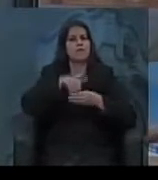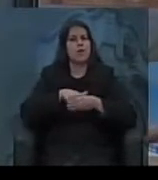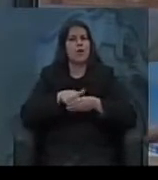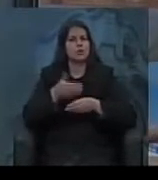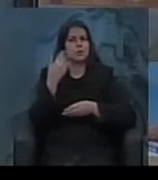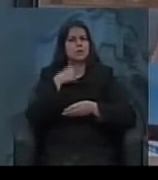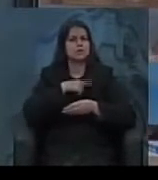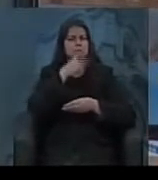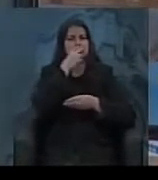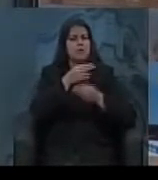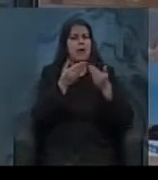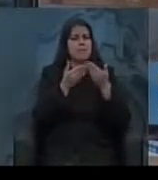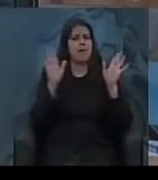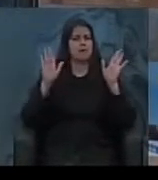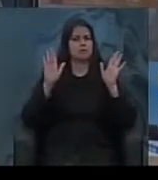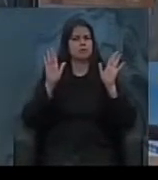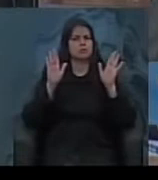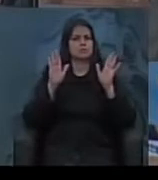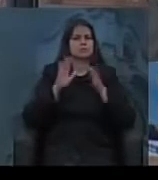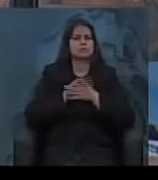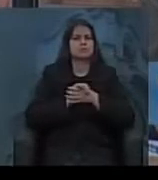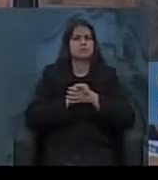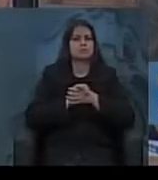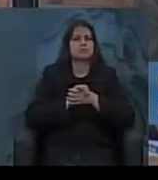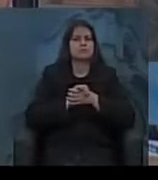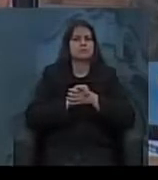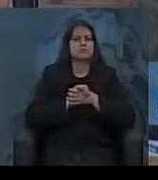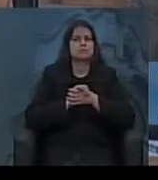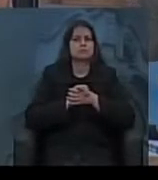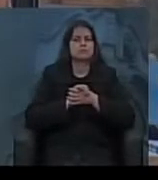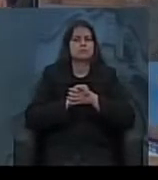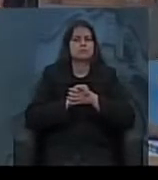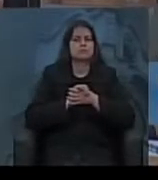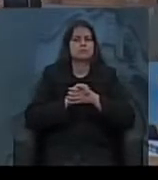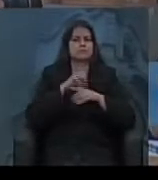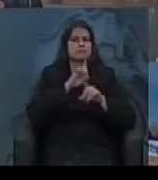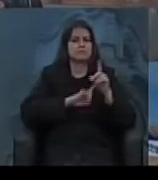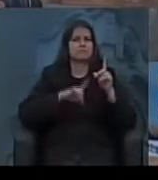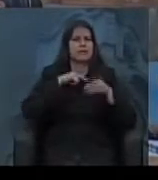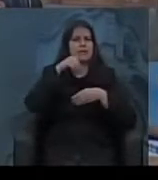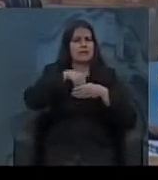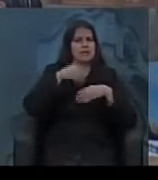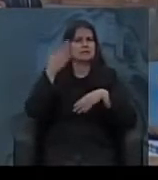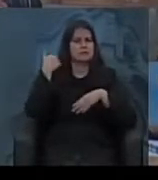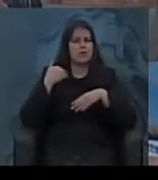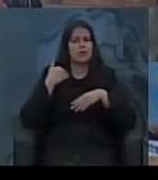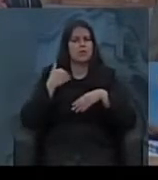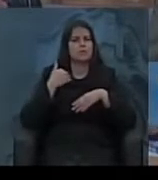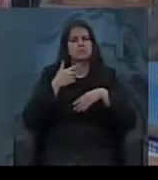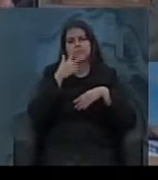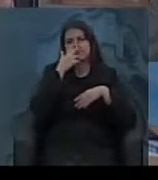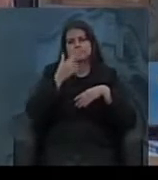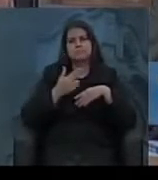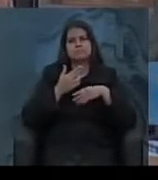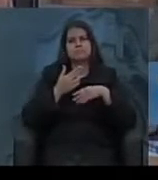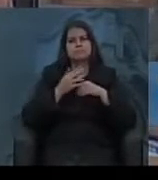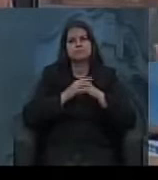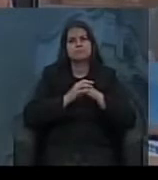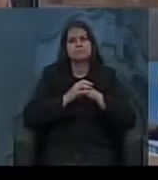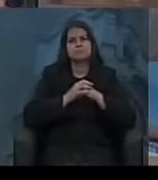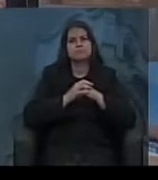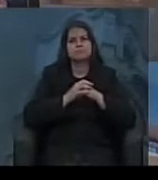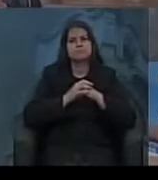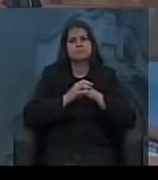aberto ainda, ou seja, a questão do voto a cabresto. Então, eram eleições completamente, muitas vezes, perdão da redundância,